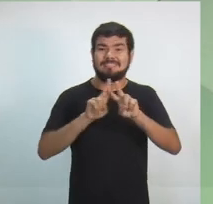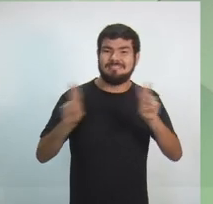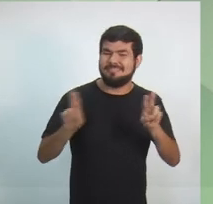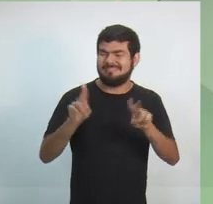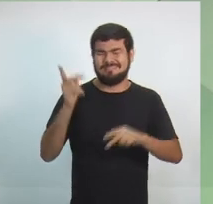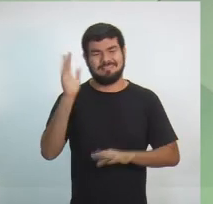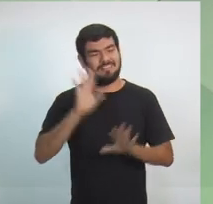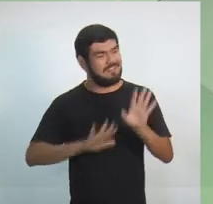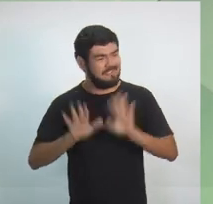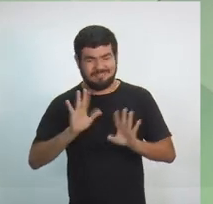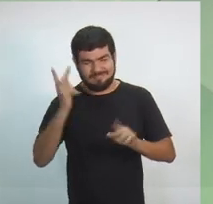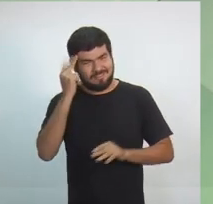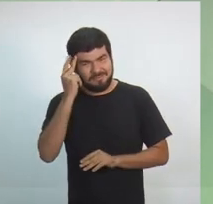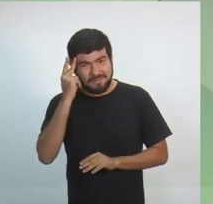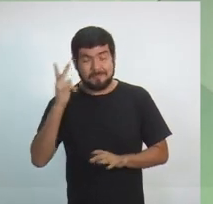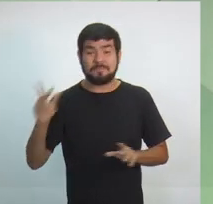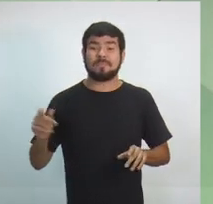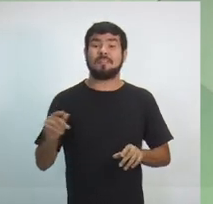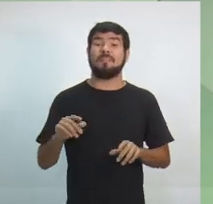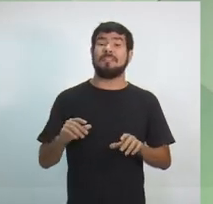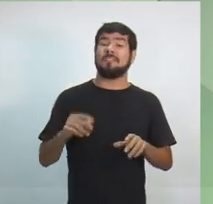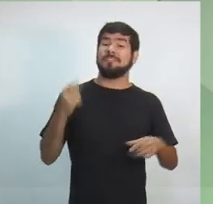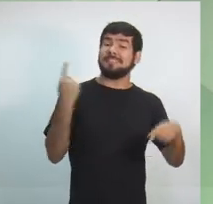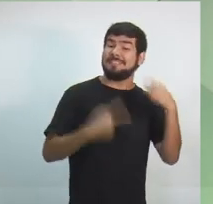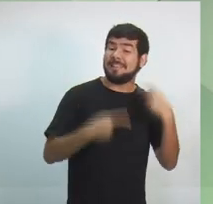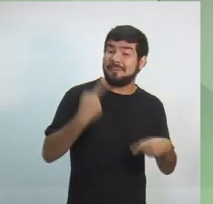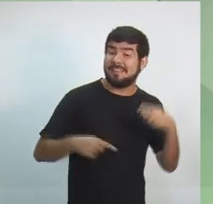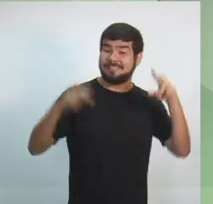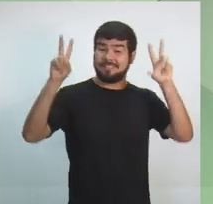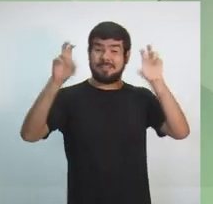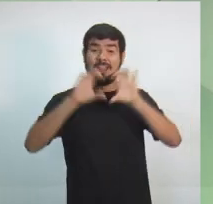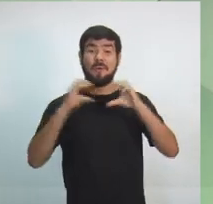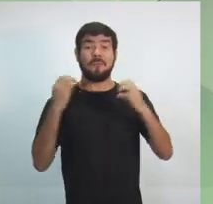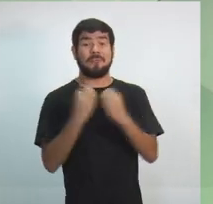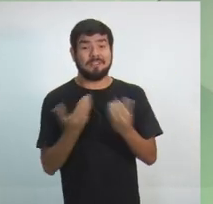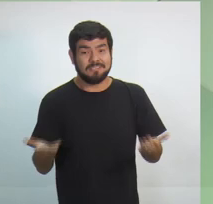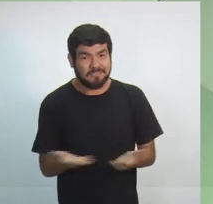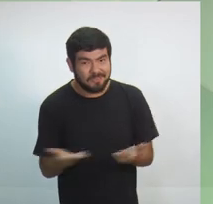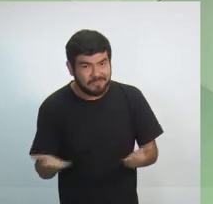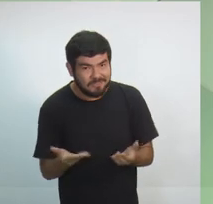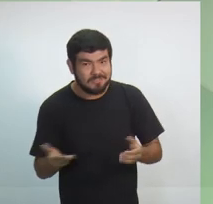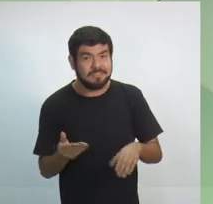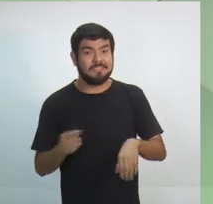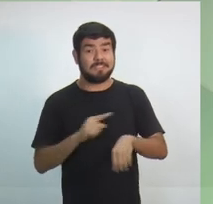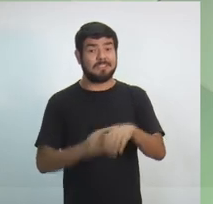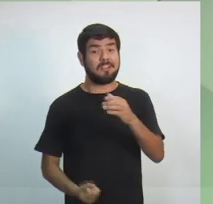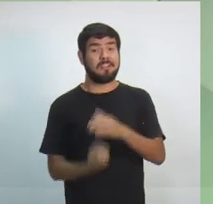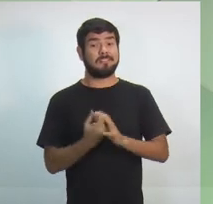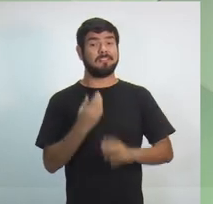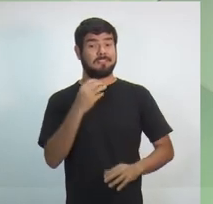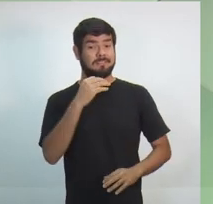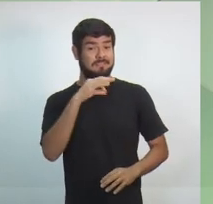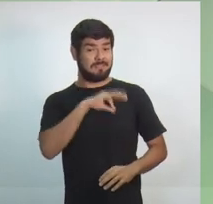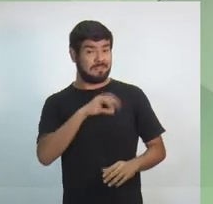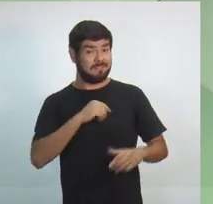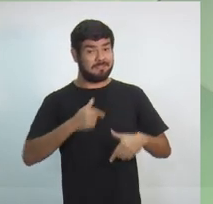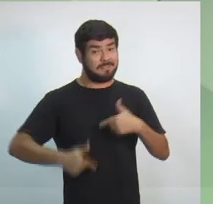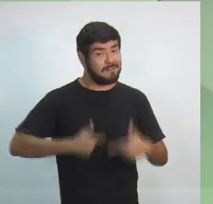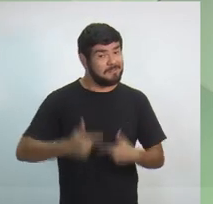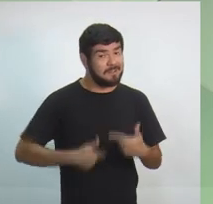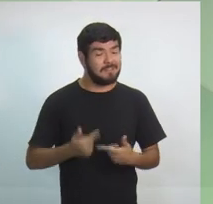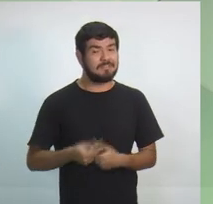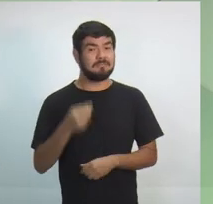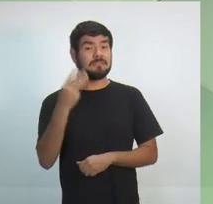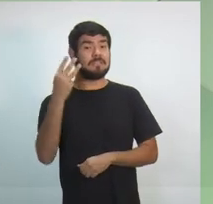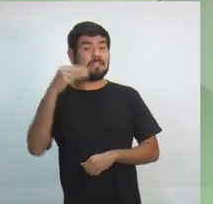Então o nosso debate demático da comunidade de hoje é sobre geração de emprego e renda. Cronômetro na tela. Três minutos. Deixa eu ver aparecer aqui no